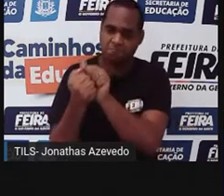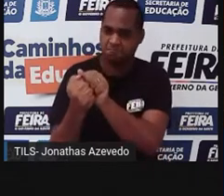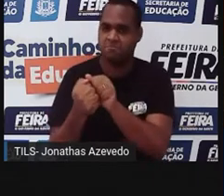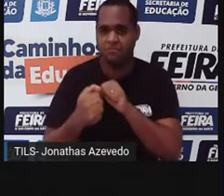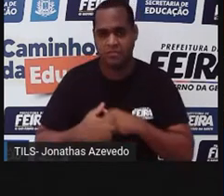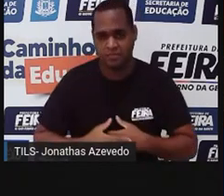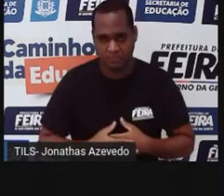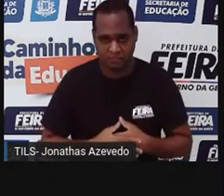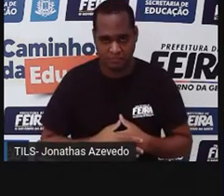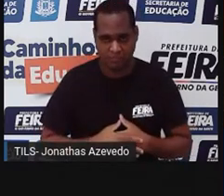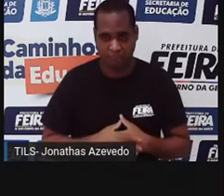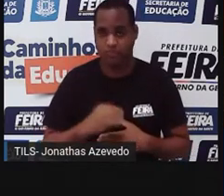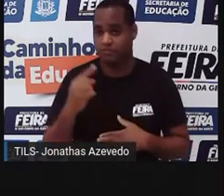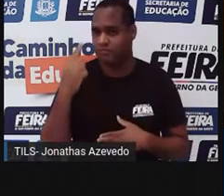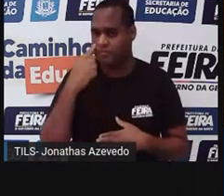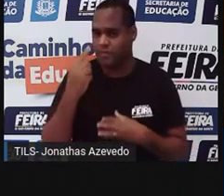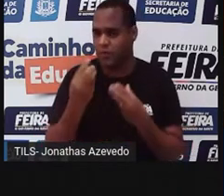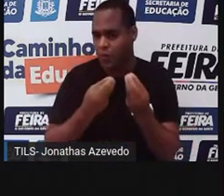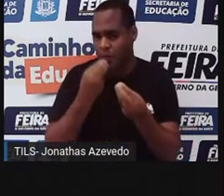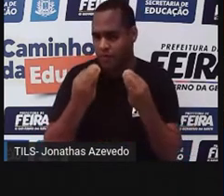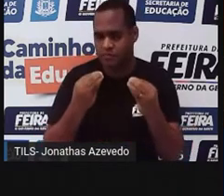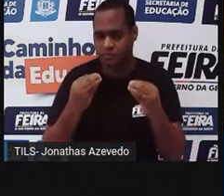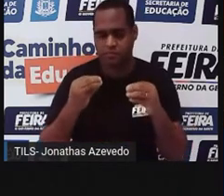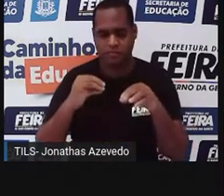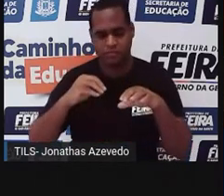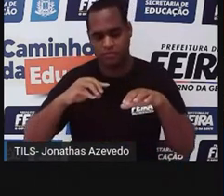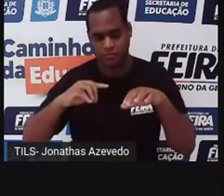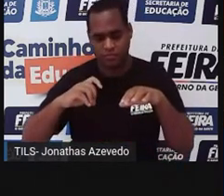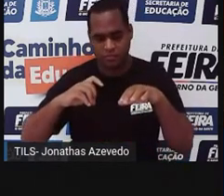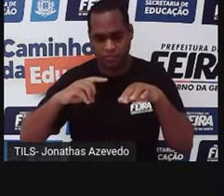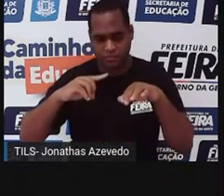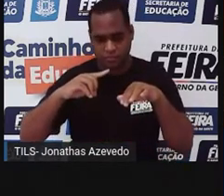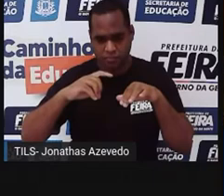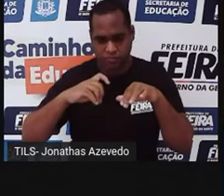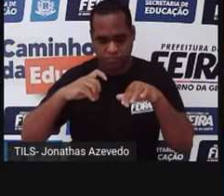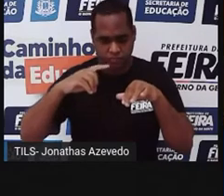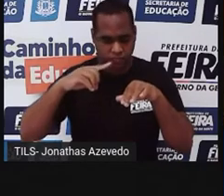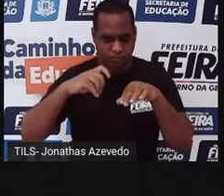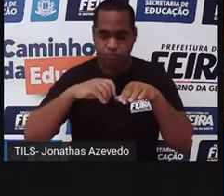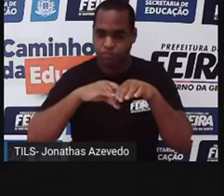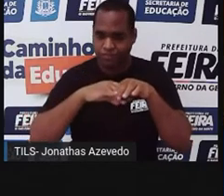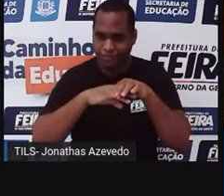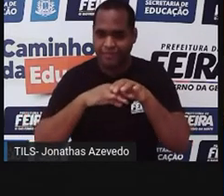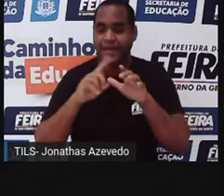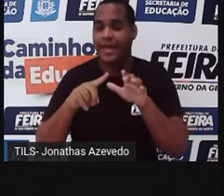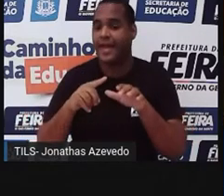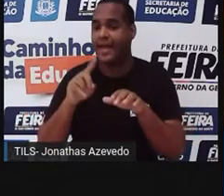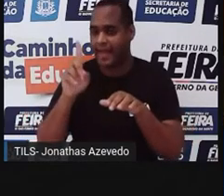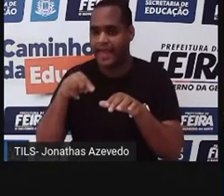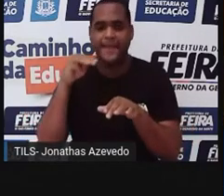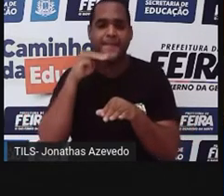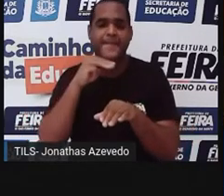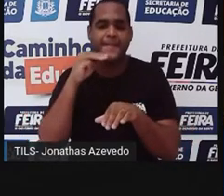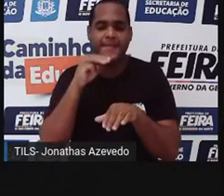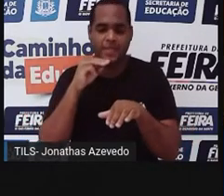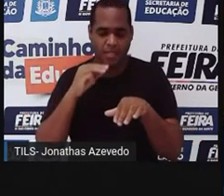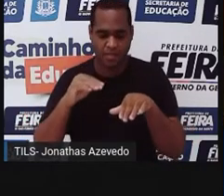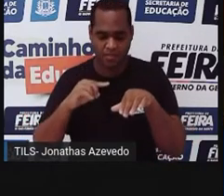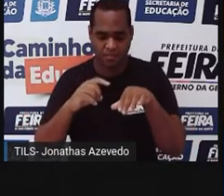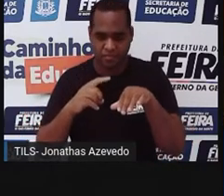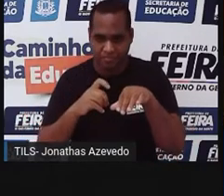A fecundação, na maioria dos casos, é interna. Ou seja, o macho vai depositar o